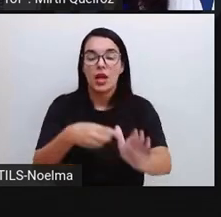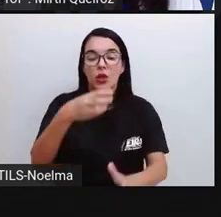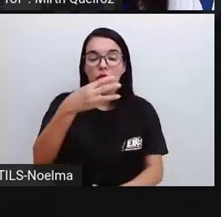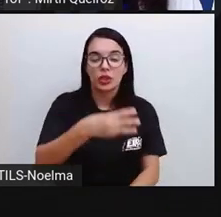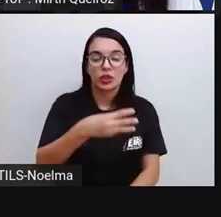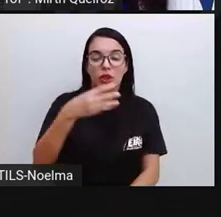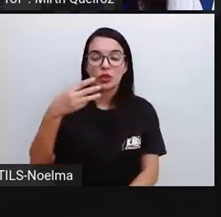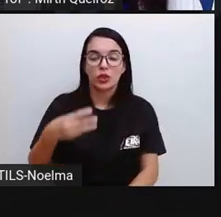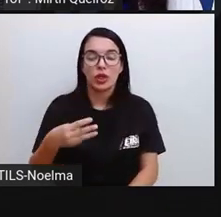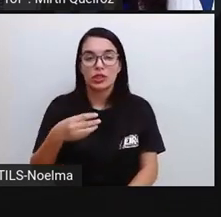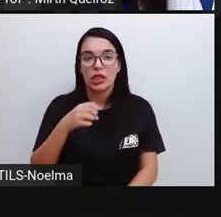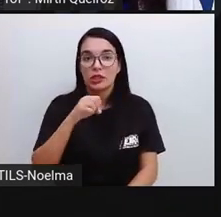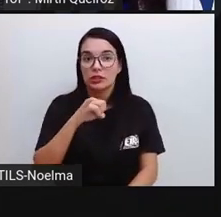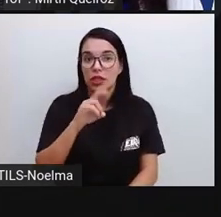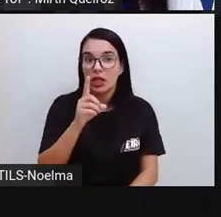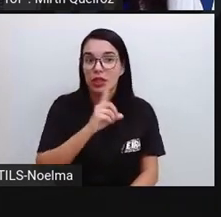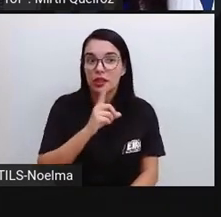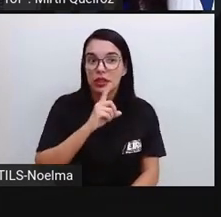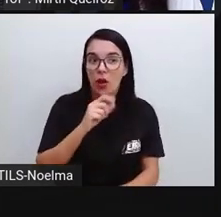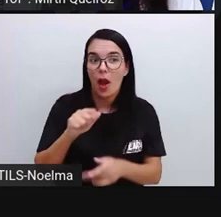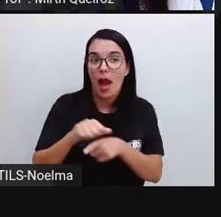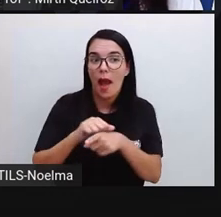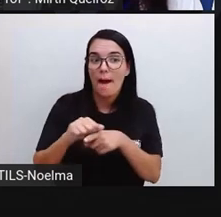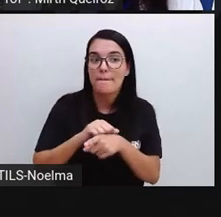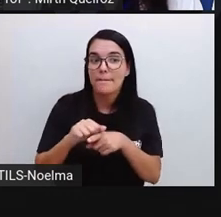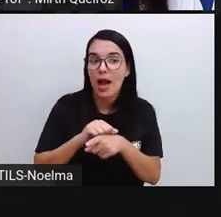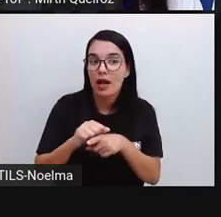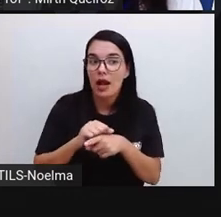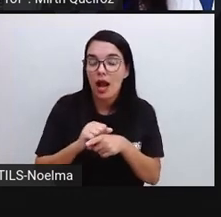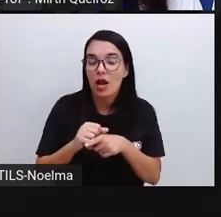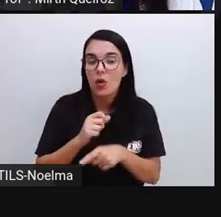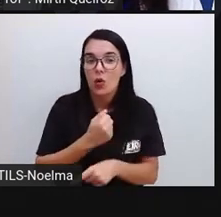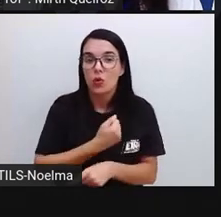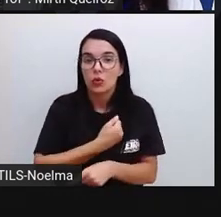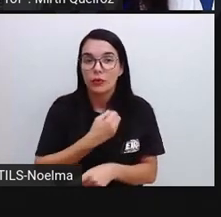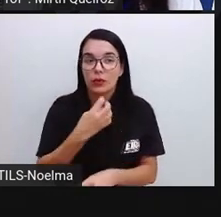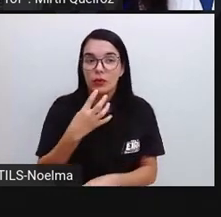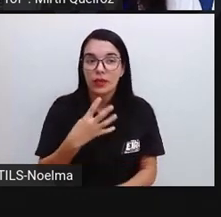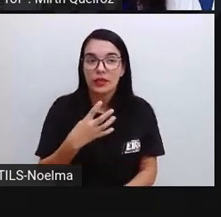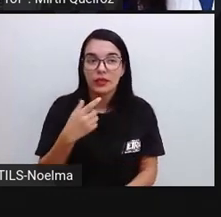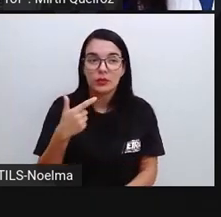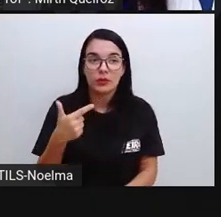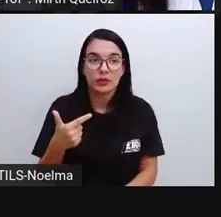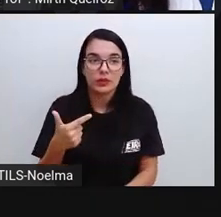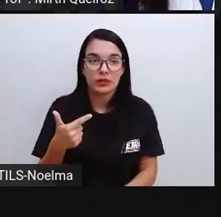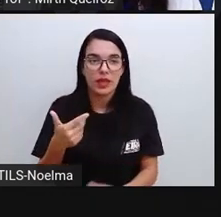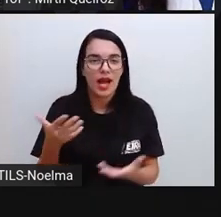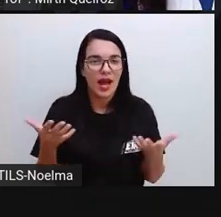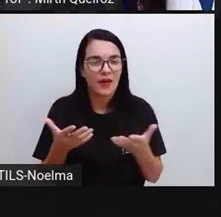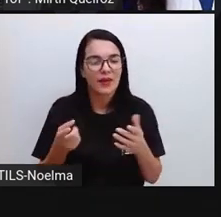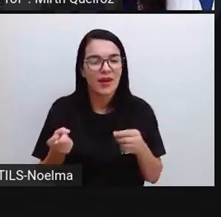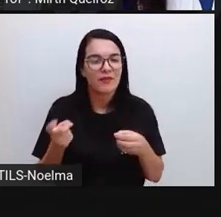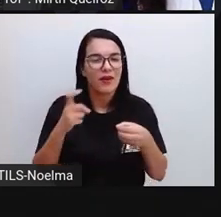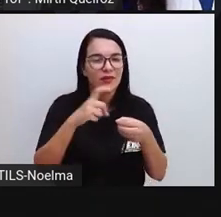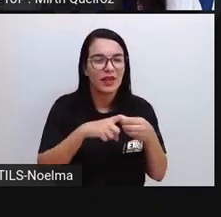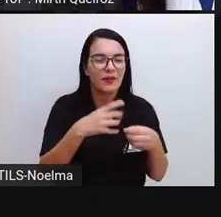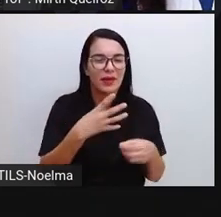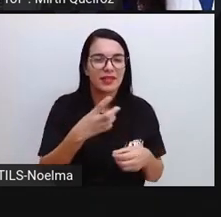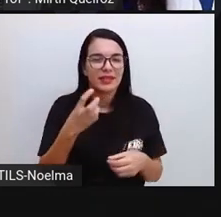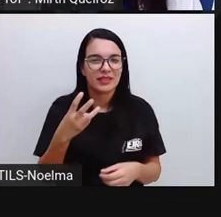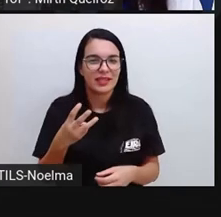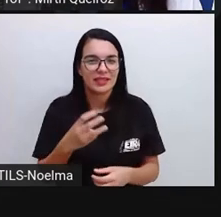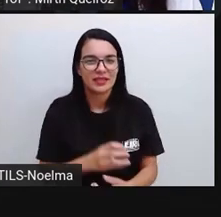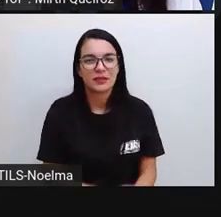sem apagar aí o número 43? Vamos lá. Primeiro a gente vai fazer voltar 43, né?